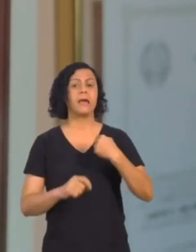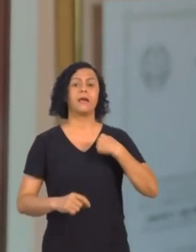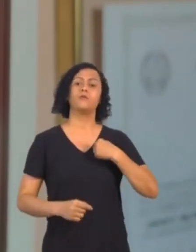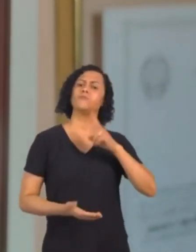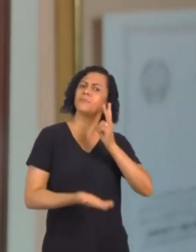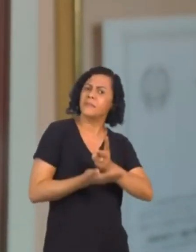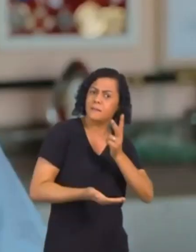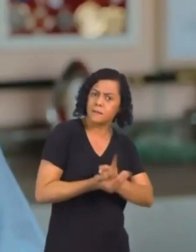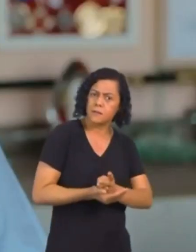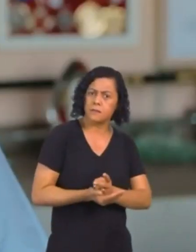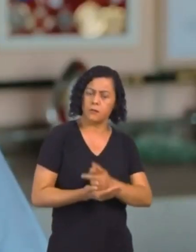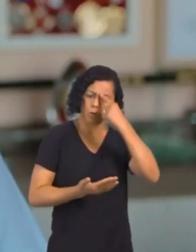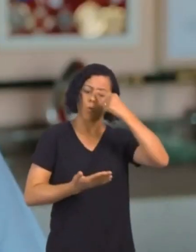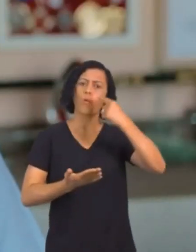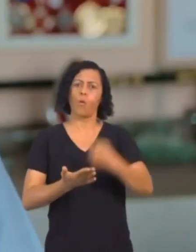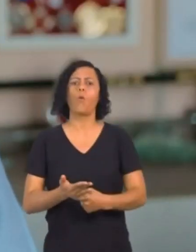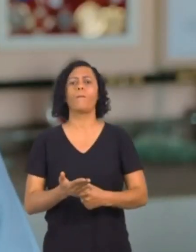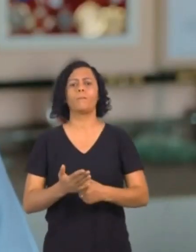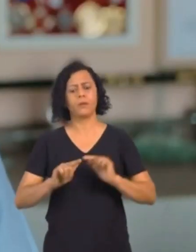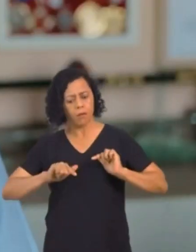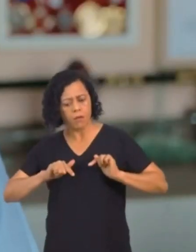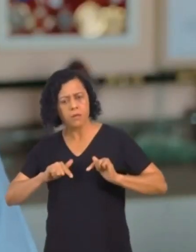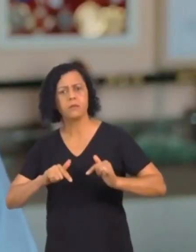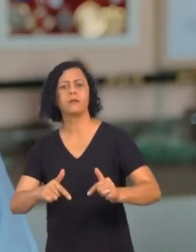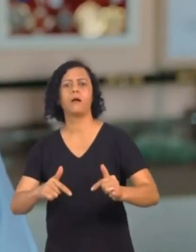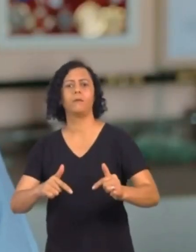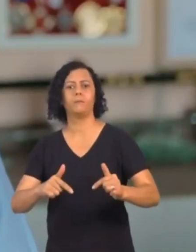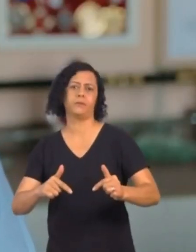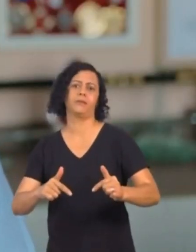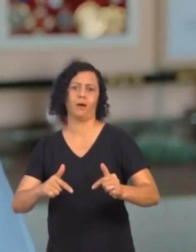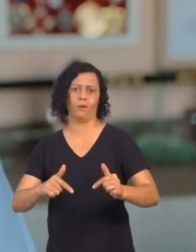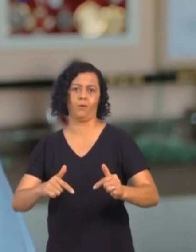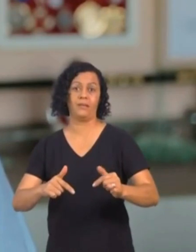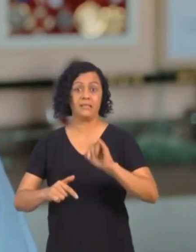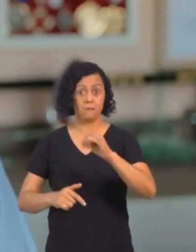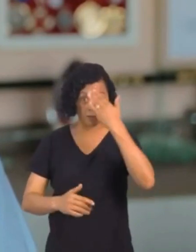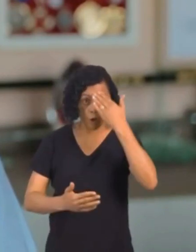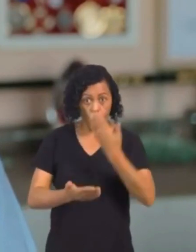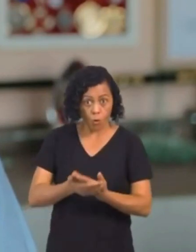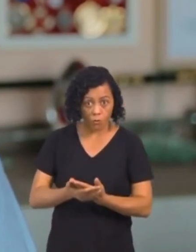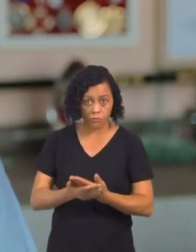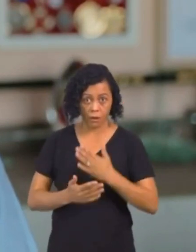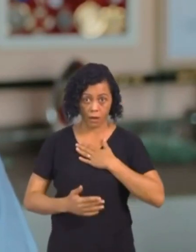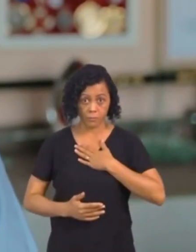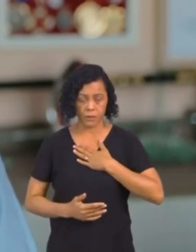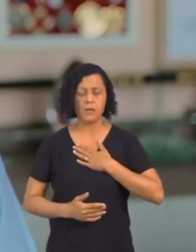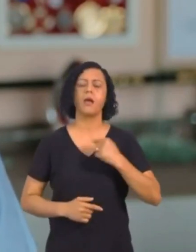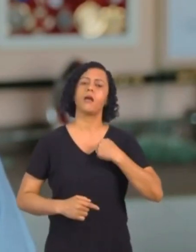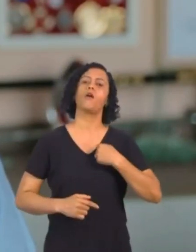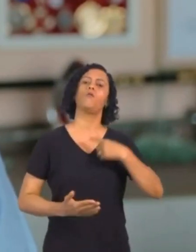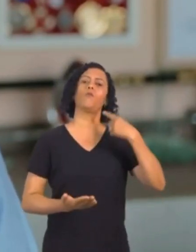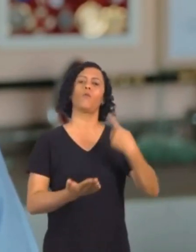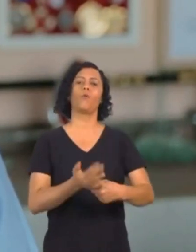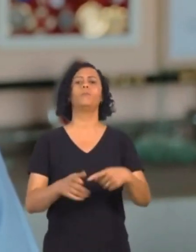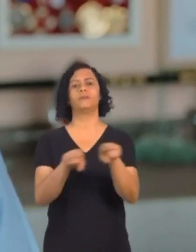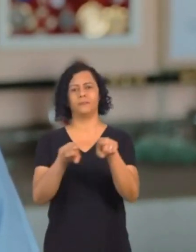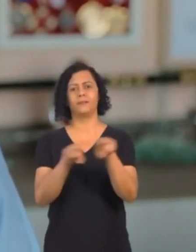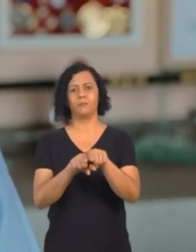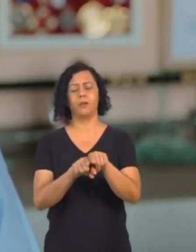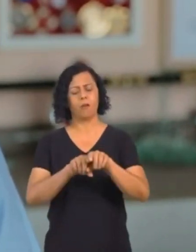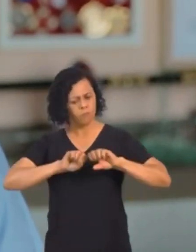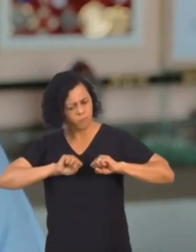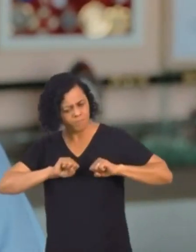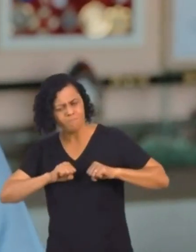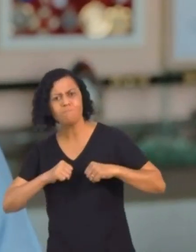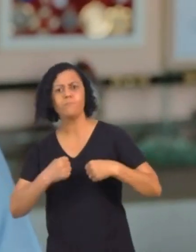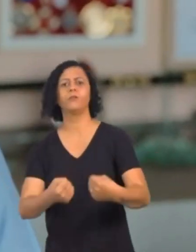missões. Se você me confiar nessa missão, eu vou cumpri-la com todo o denodo, com toda a abnegação. Vou fazer de tudo